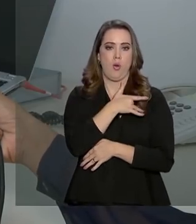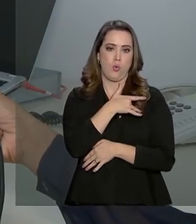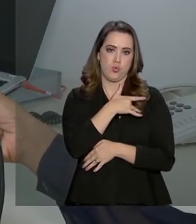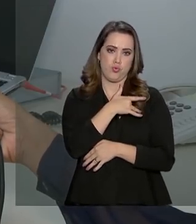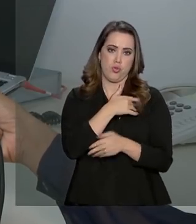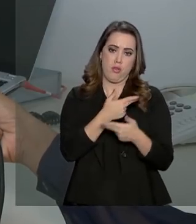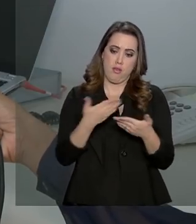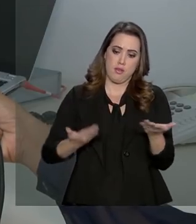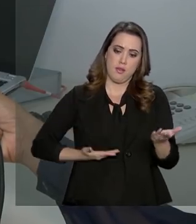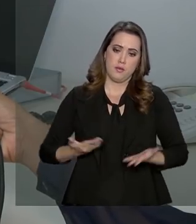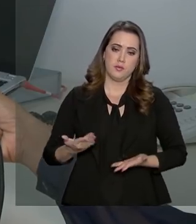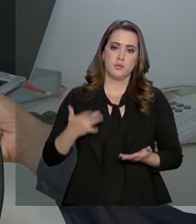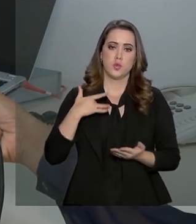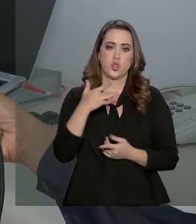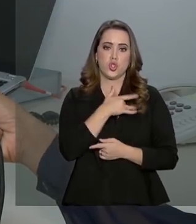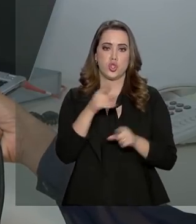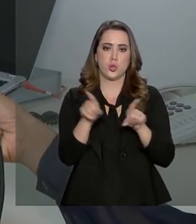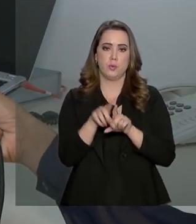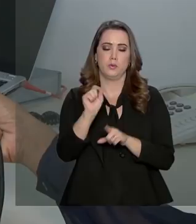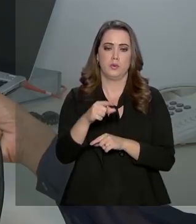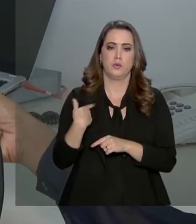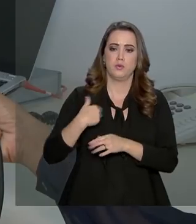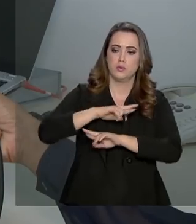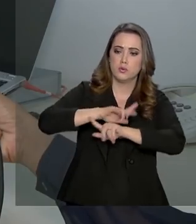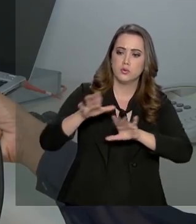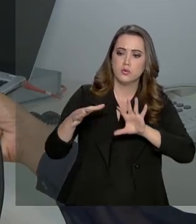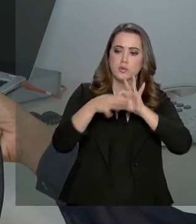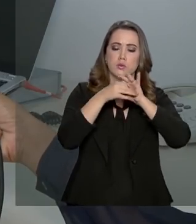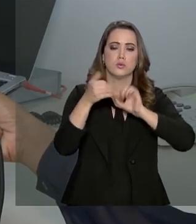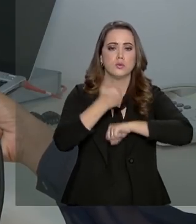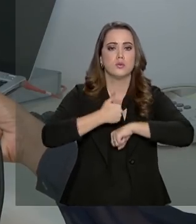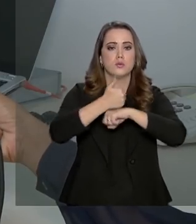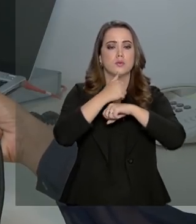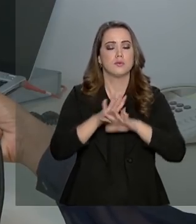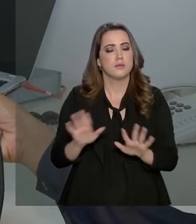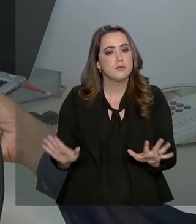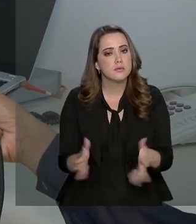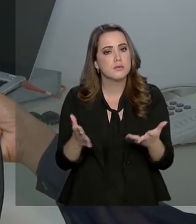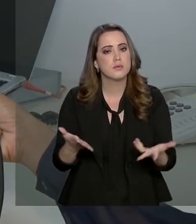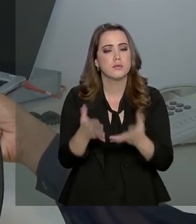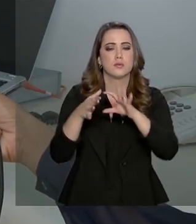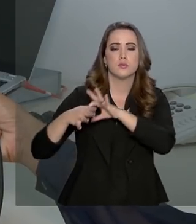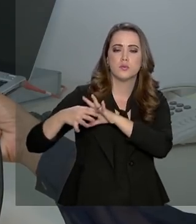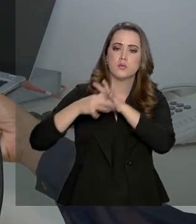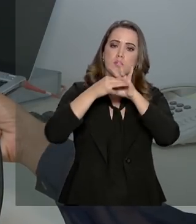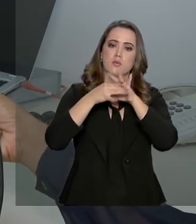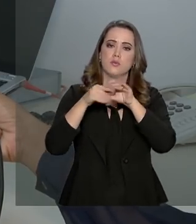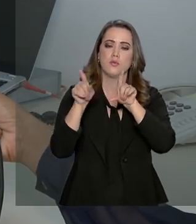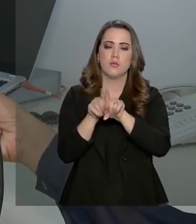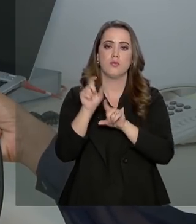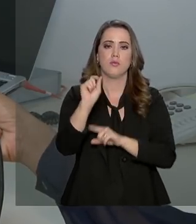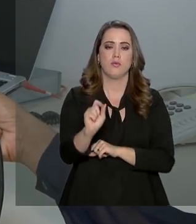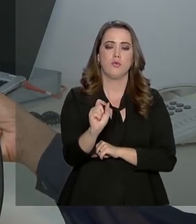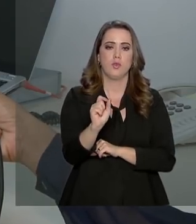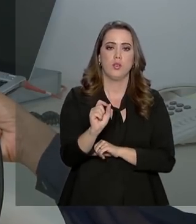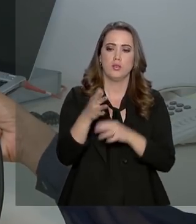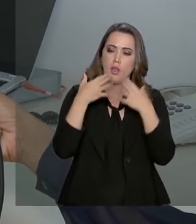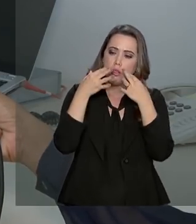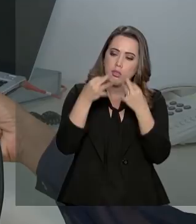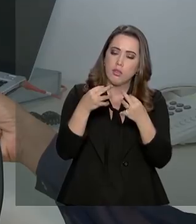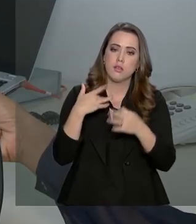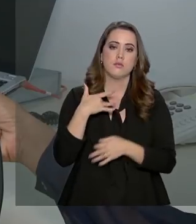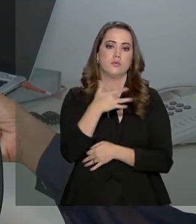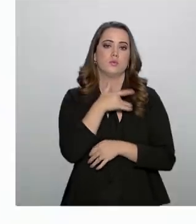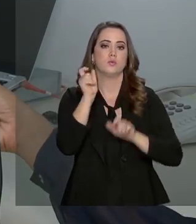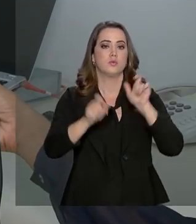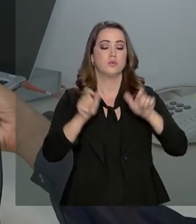serviços de saúde, mas para atuarem de forma interprofissional. E assim garantir a integralidade da atenção à